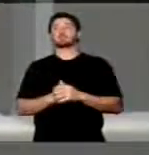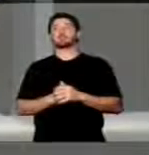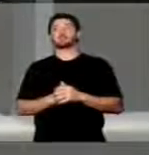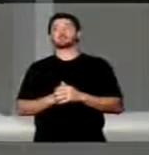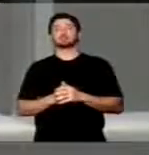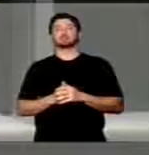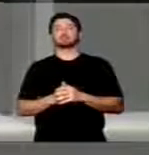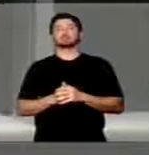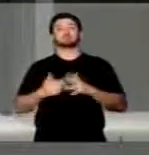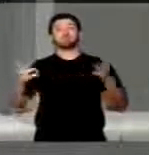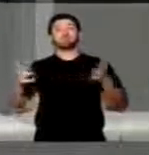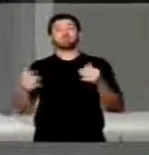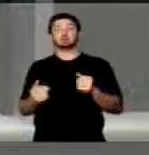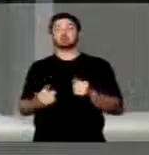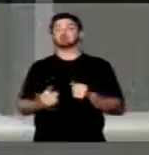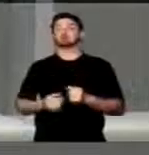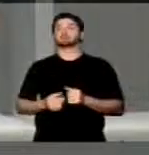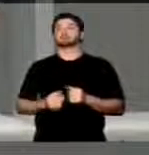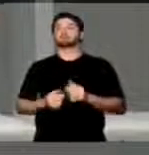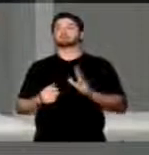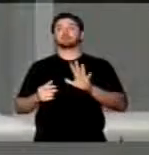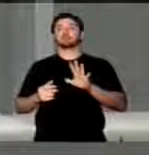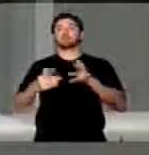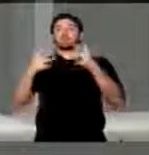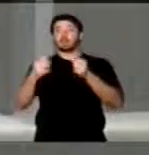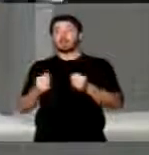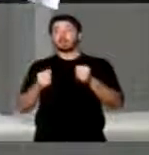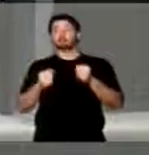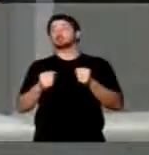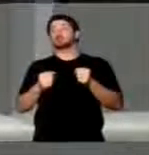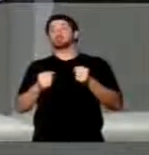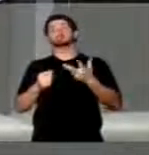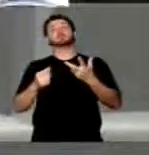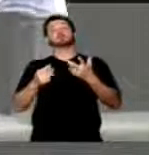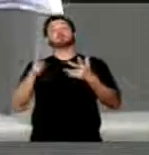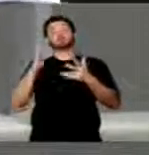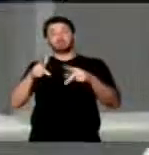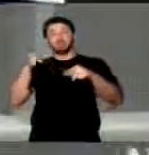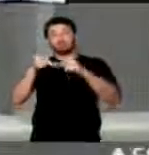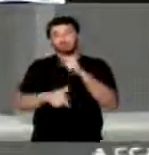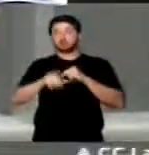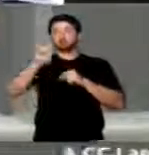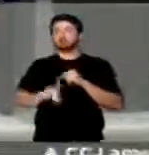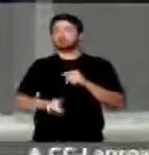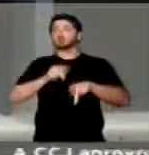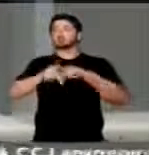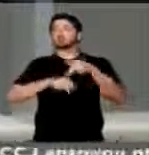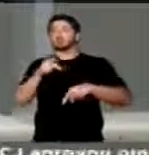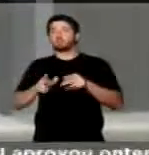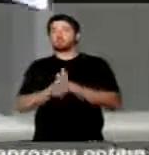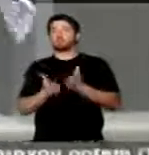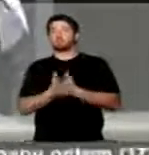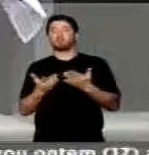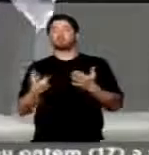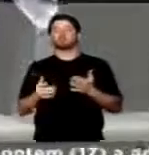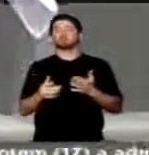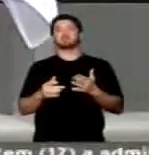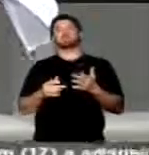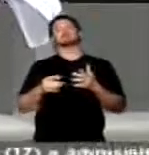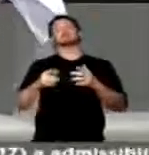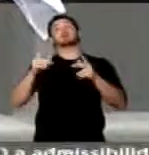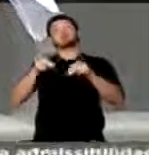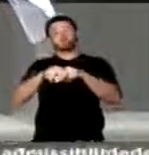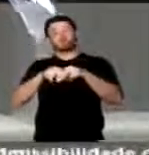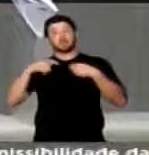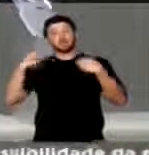senhor presidente? Nem disfarçaram. Assumiram e de imediato começaram a cortar direito da população, mas pobre. É por isso que eles